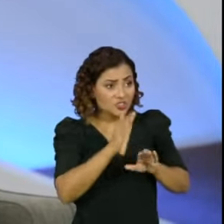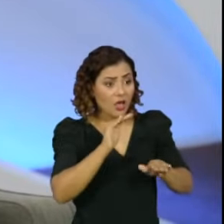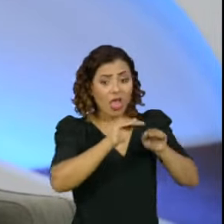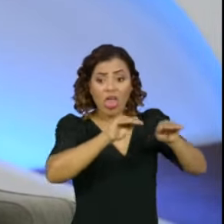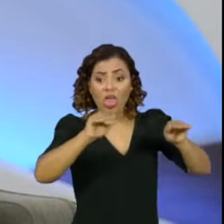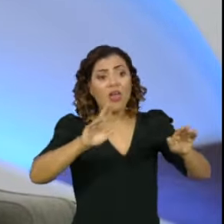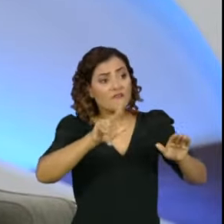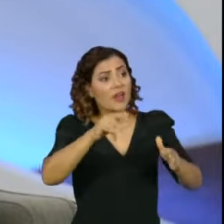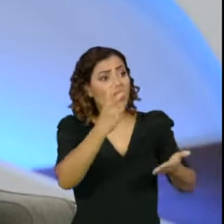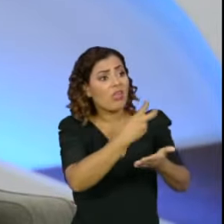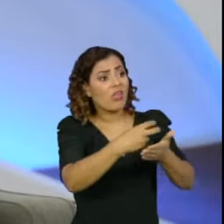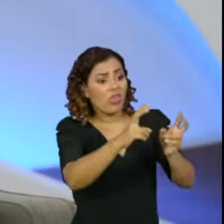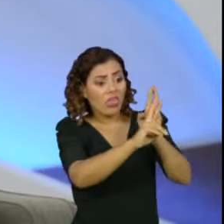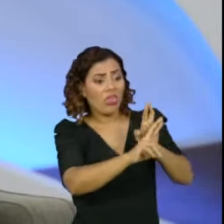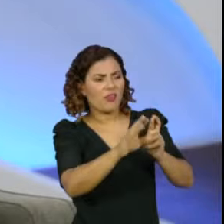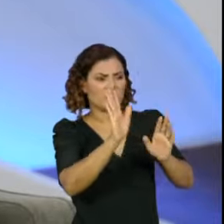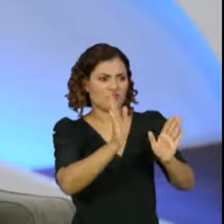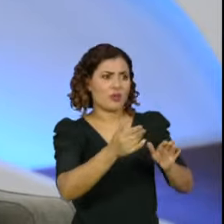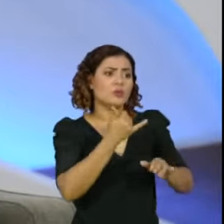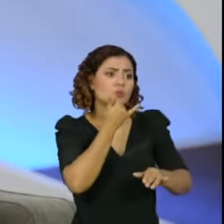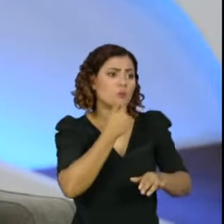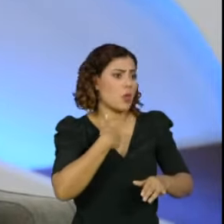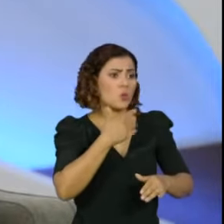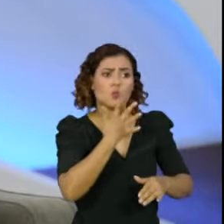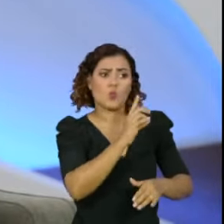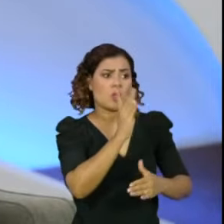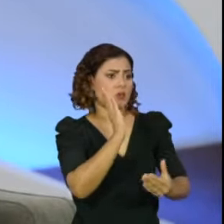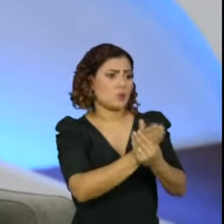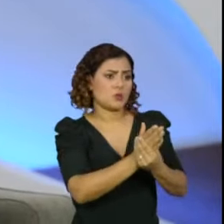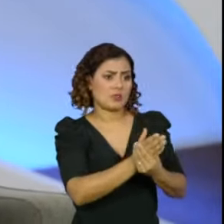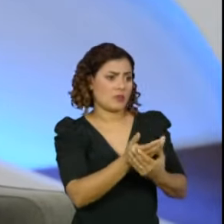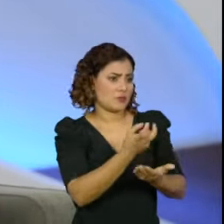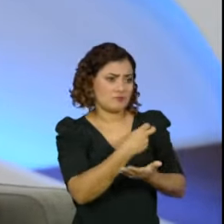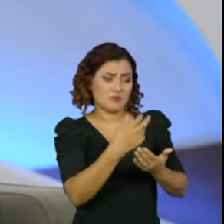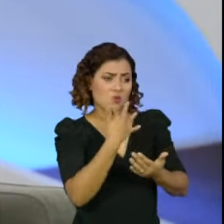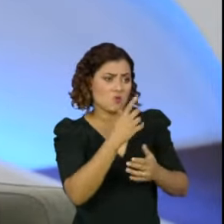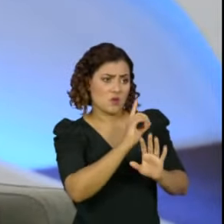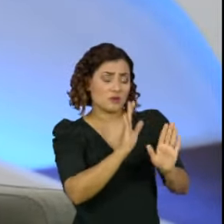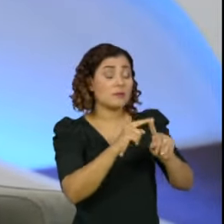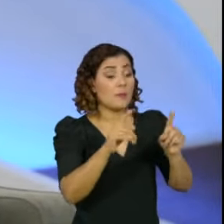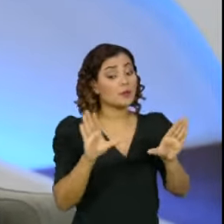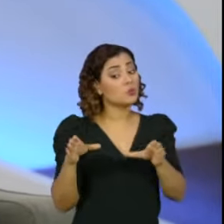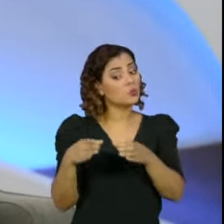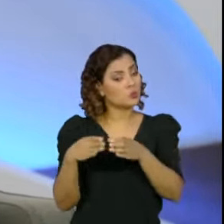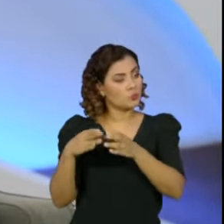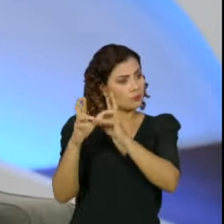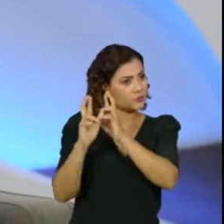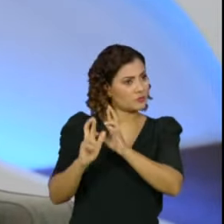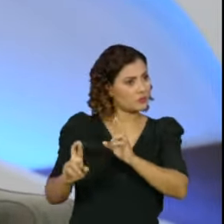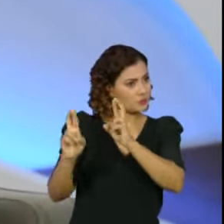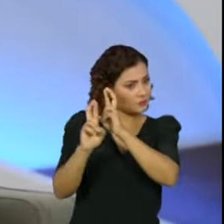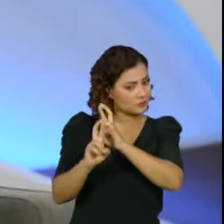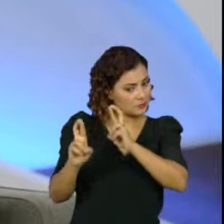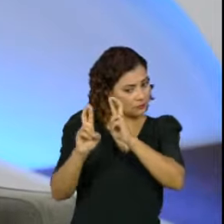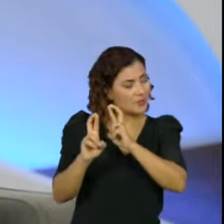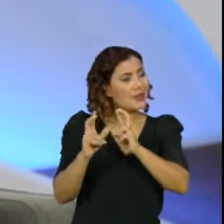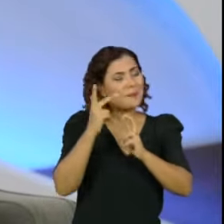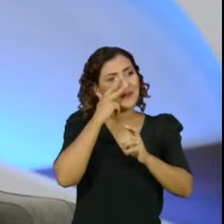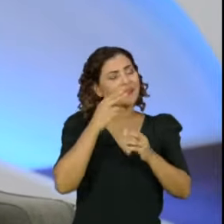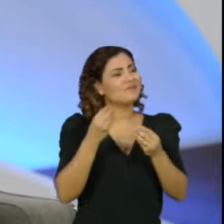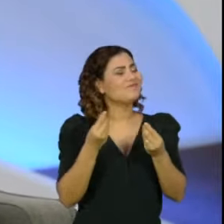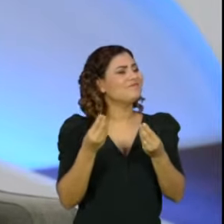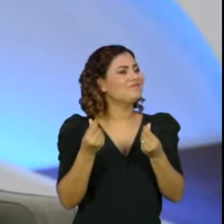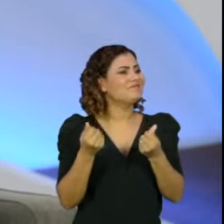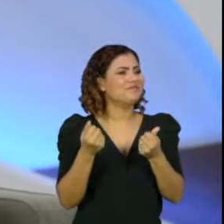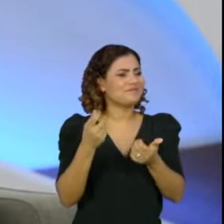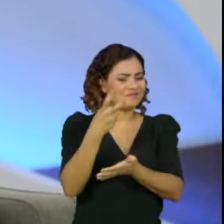valor sobre um processo que sequer conheço relativamente à impeachment. Quanto à comissão parlamentar de inquérito, se desidrataria ou não